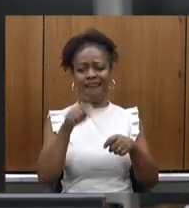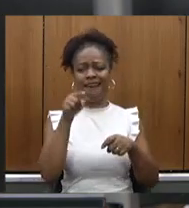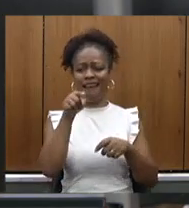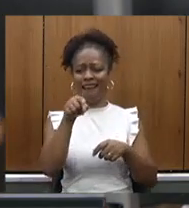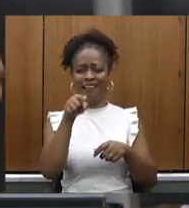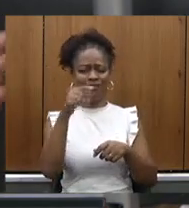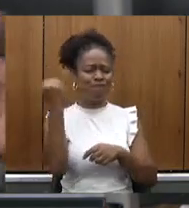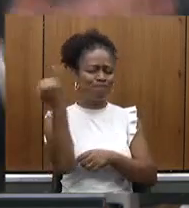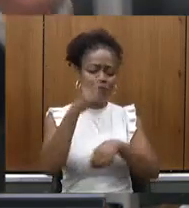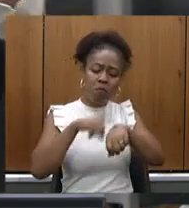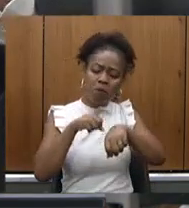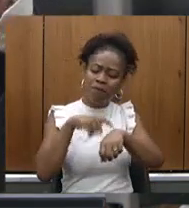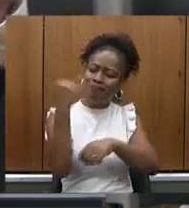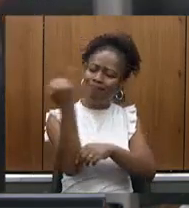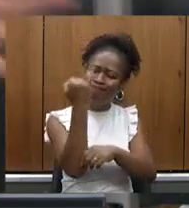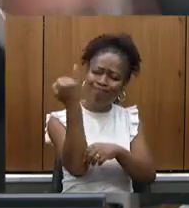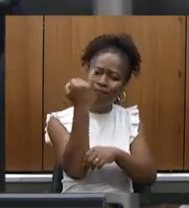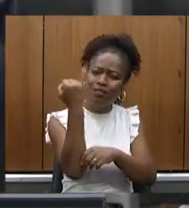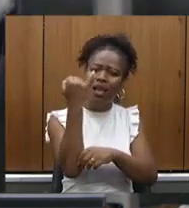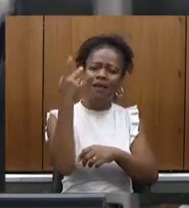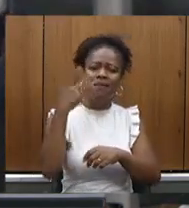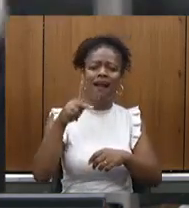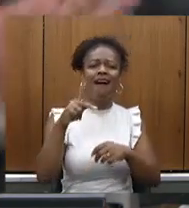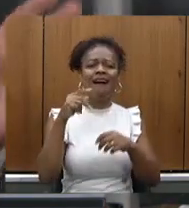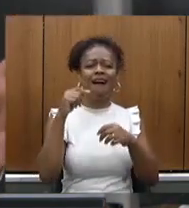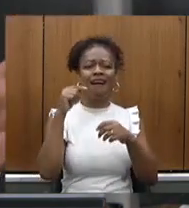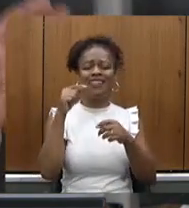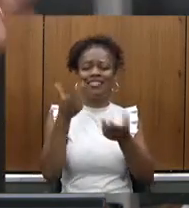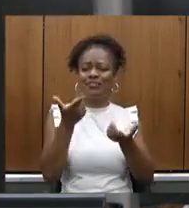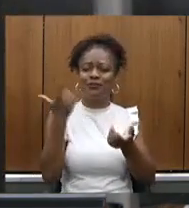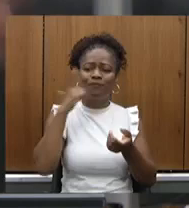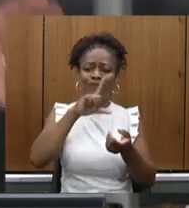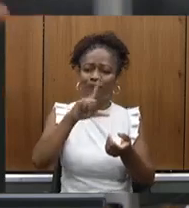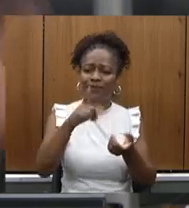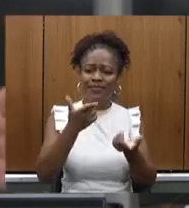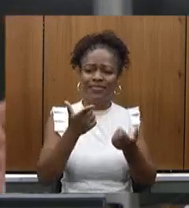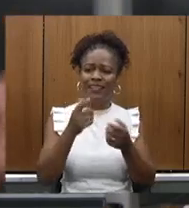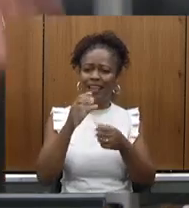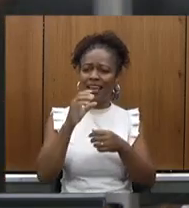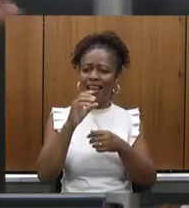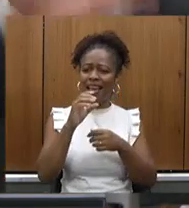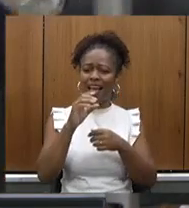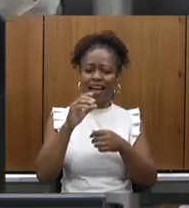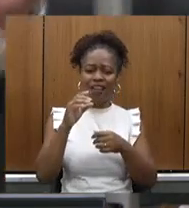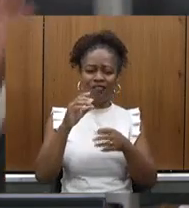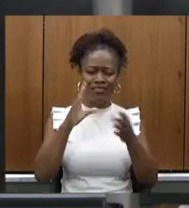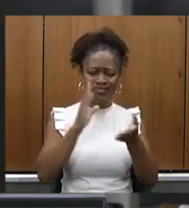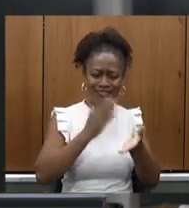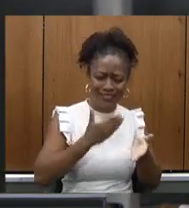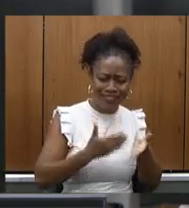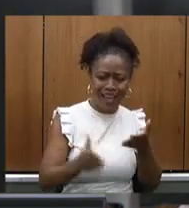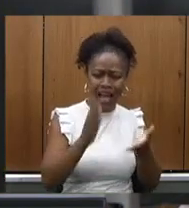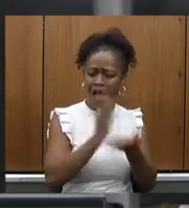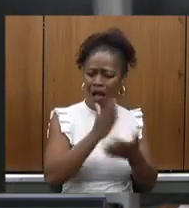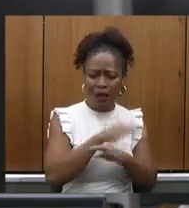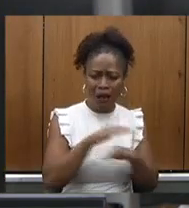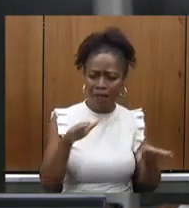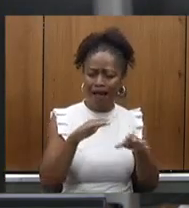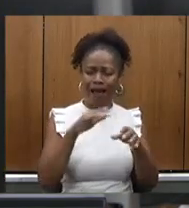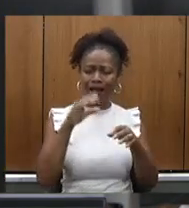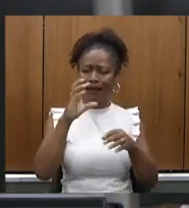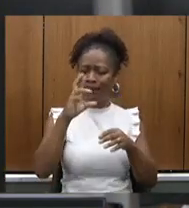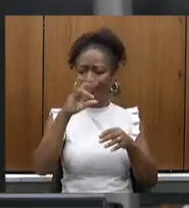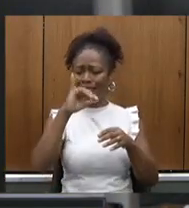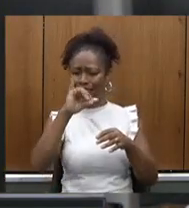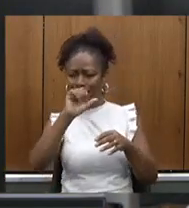importante para que pudéssemos sair dessa crise da saúde pública que vossa excelência sempre pôde